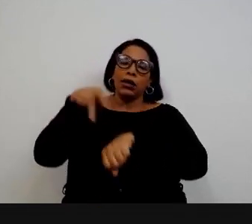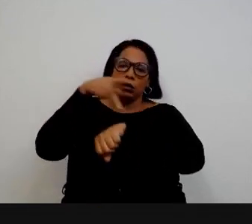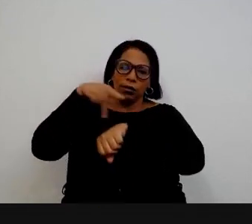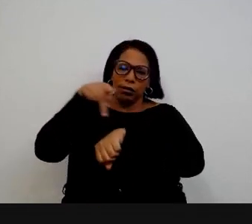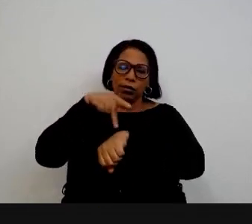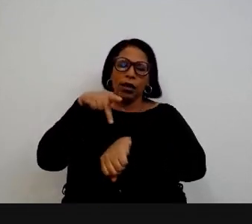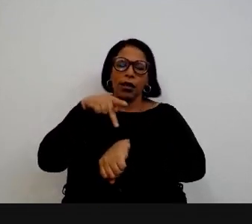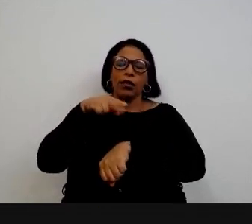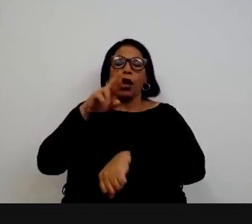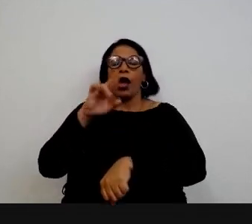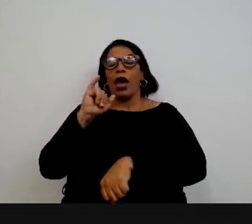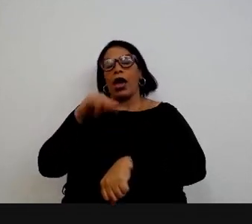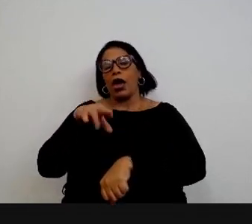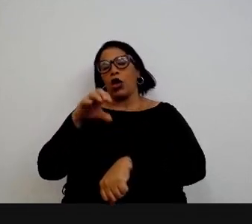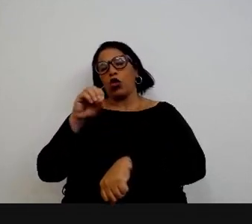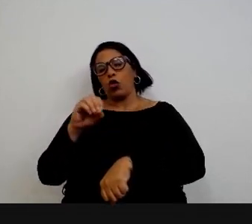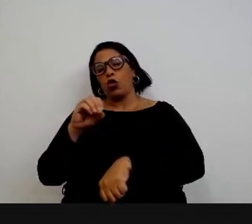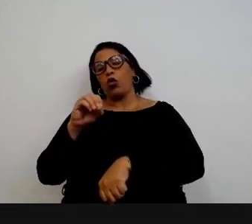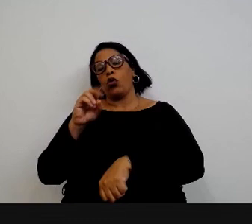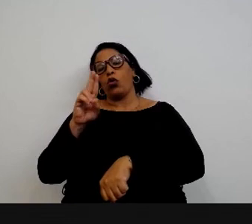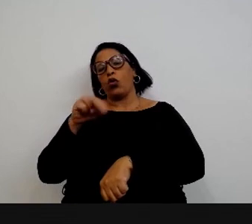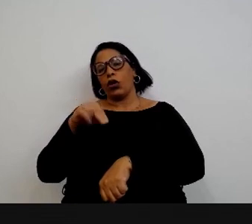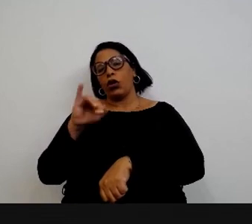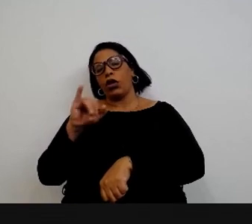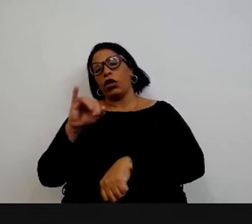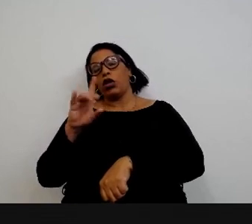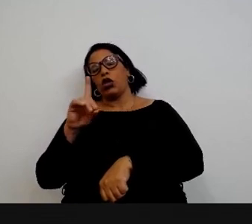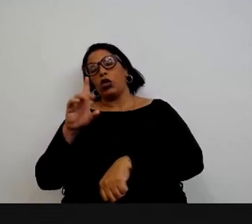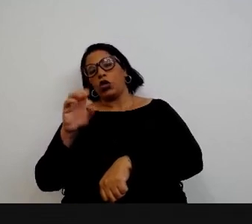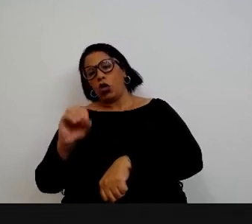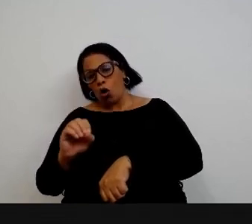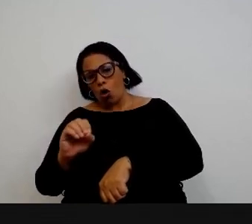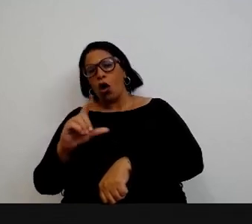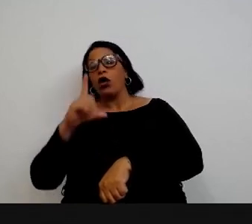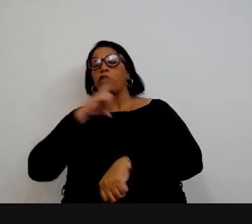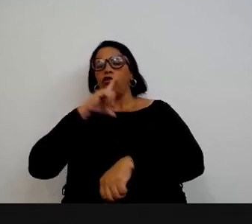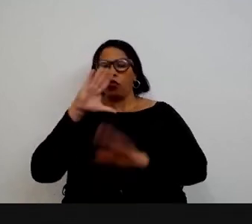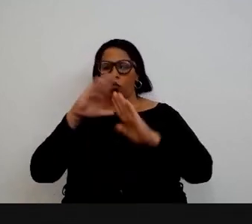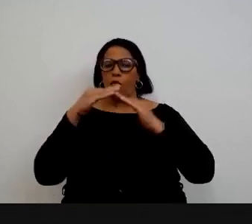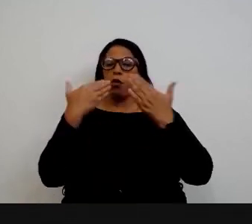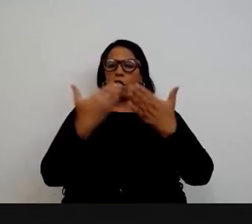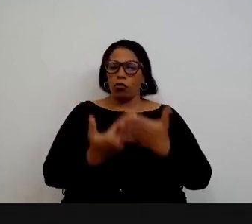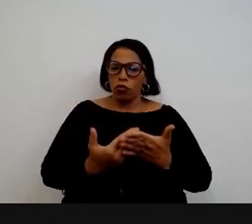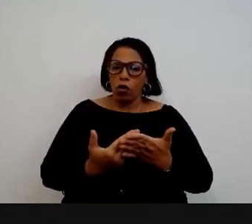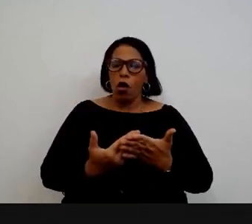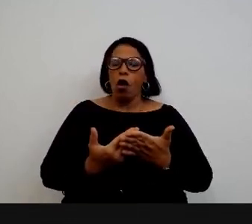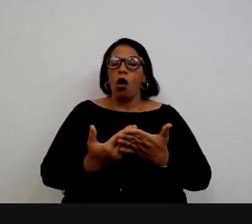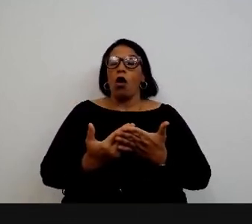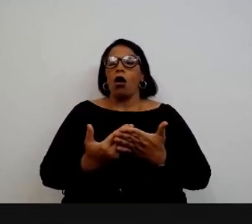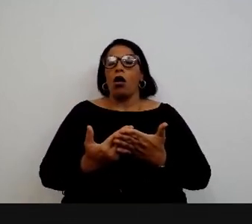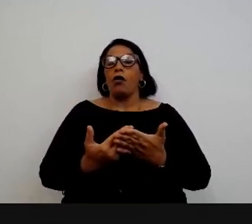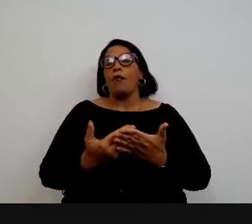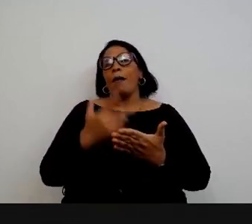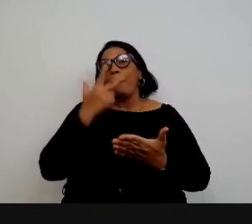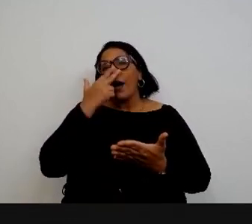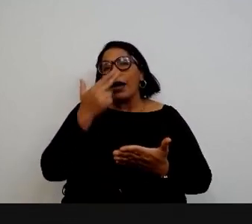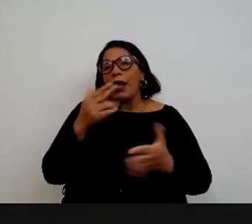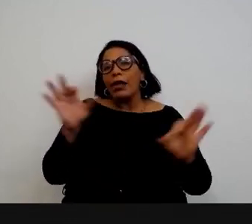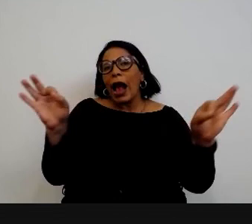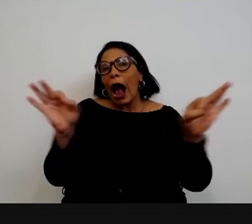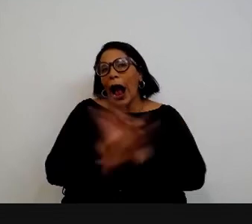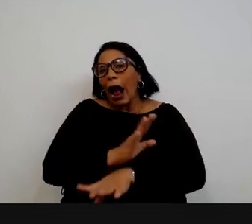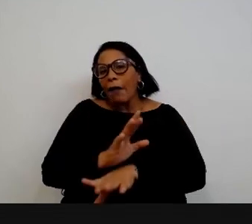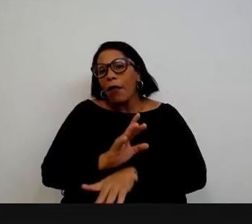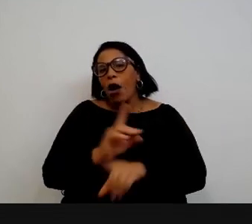o Civil Service College e foi meio que não desmantelado mas foi um pouco